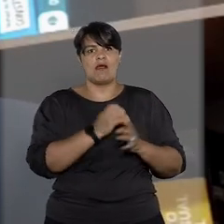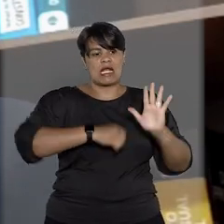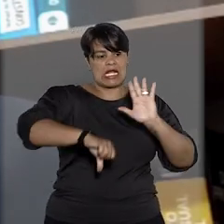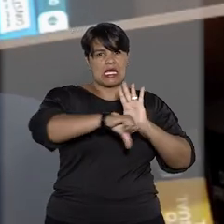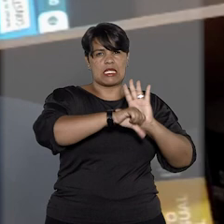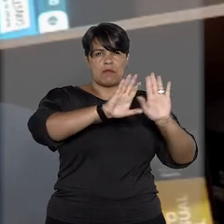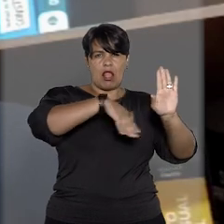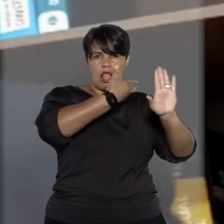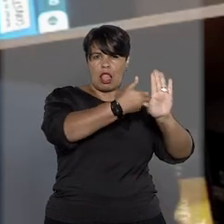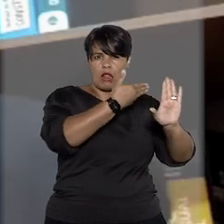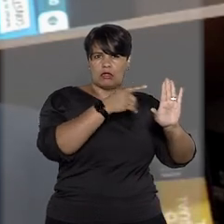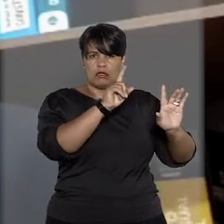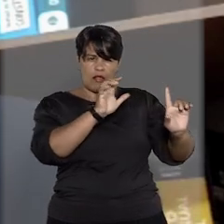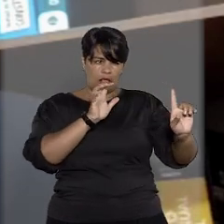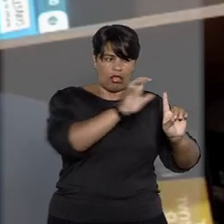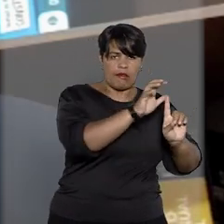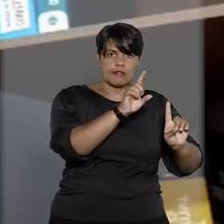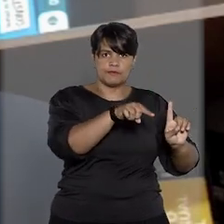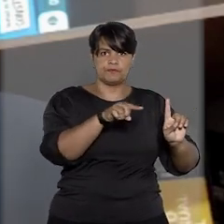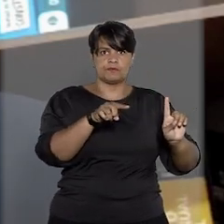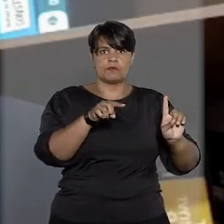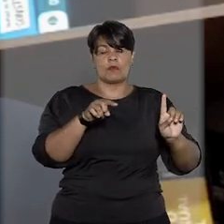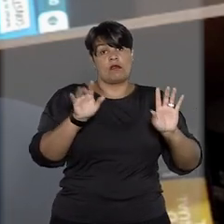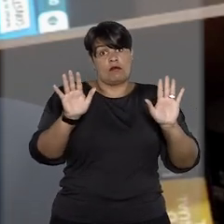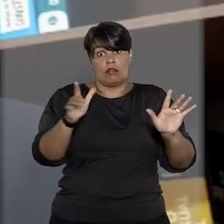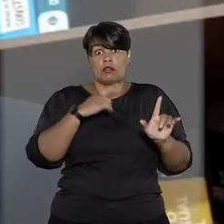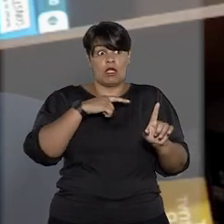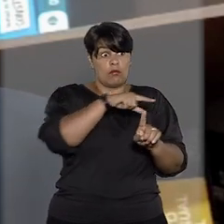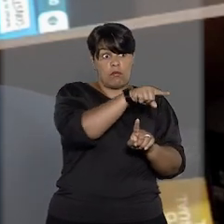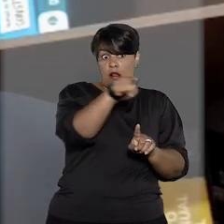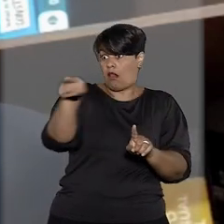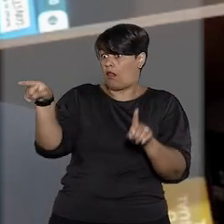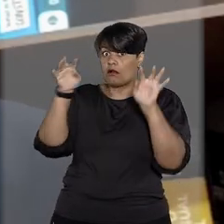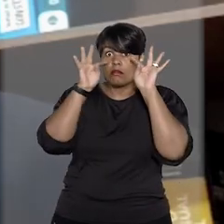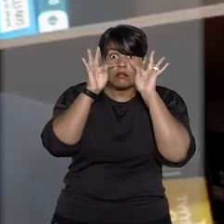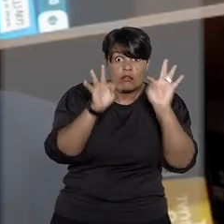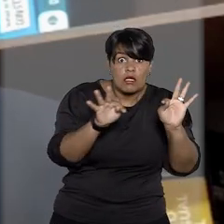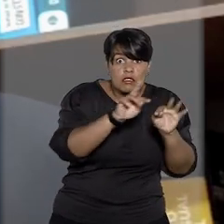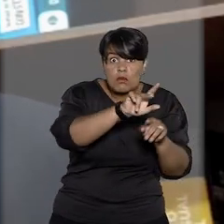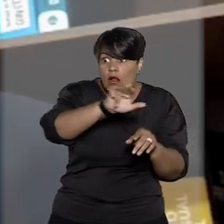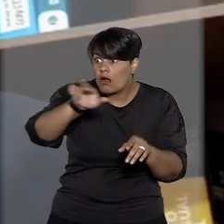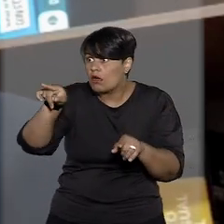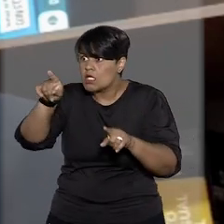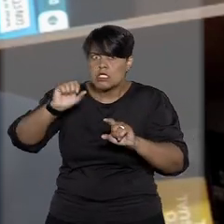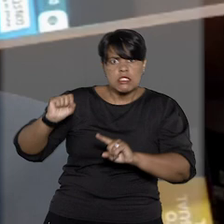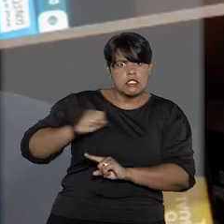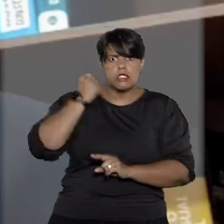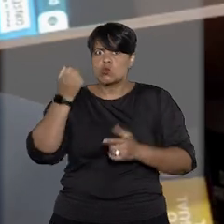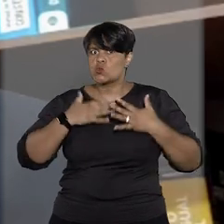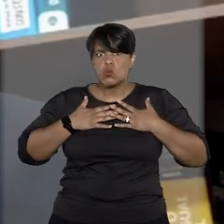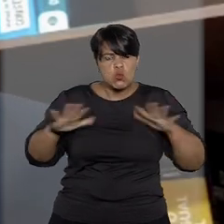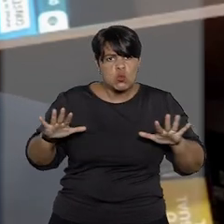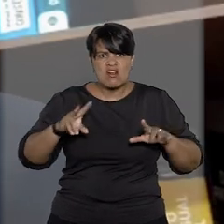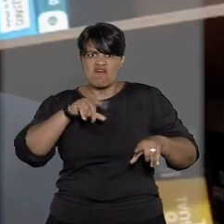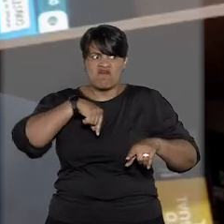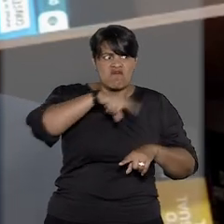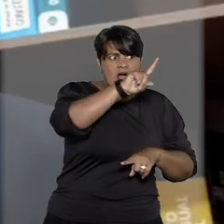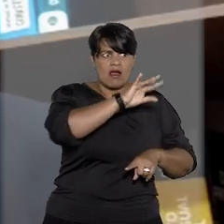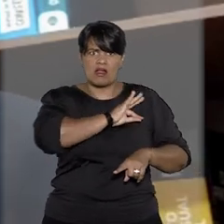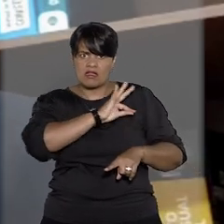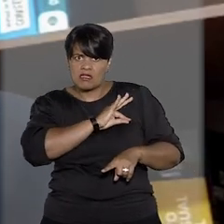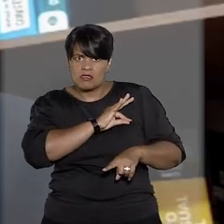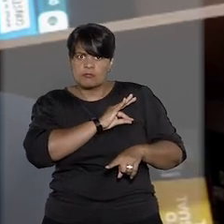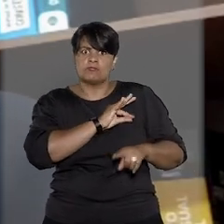ameaça. Uma pessoa que me ameaçou aqui, mesmo que tenha várias pessoas, e as pessoas fiquem indignadas e vá até a